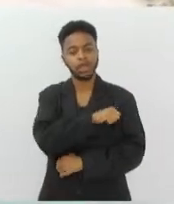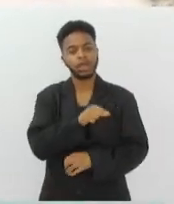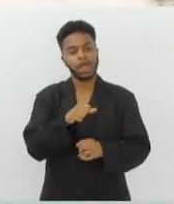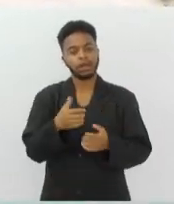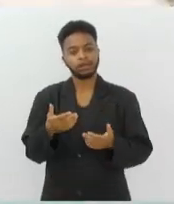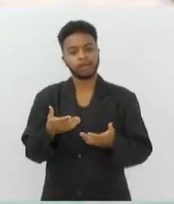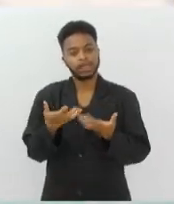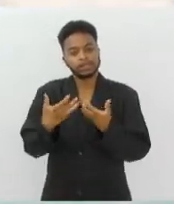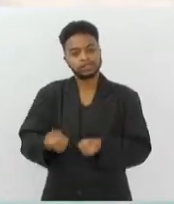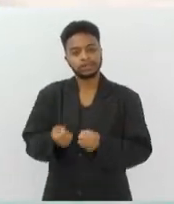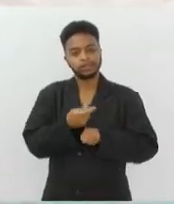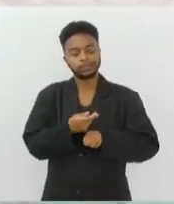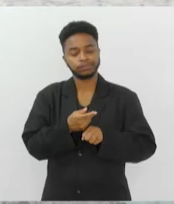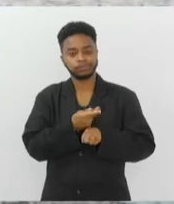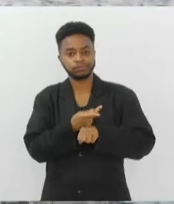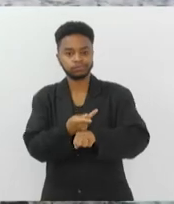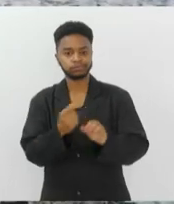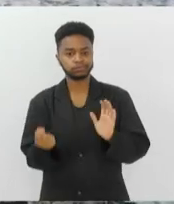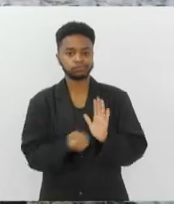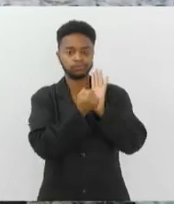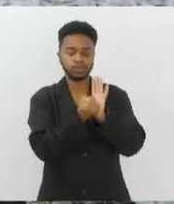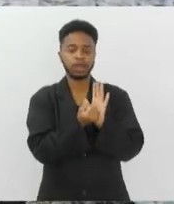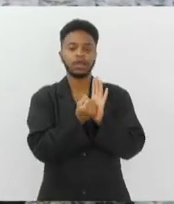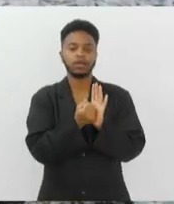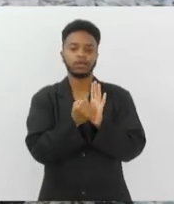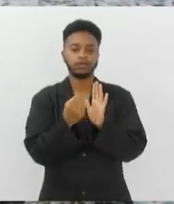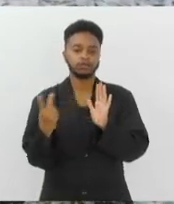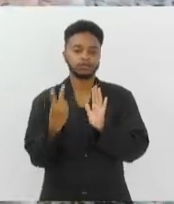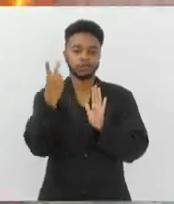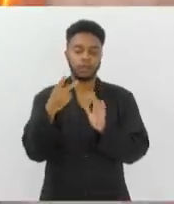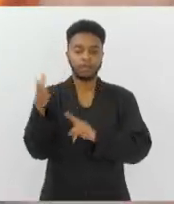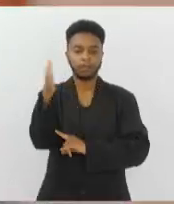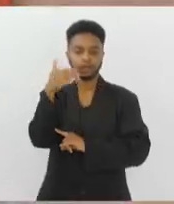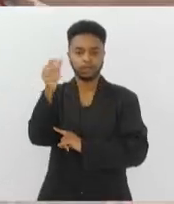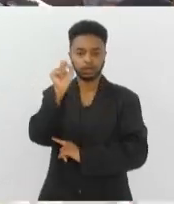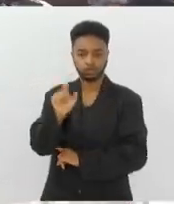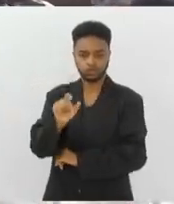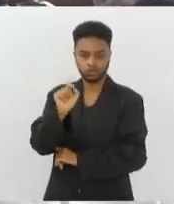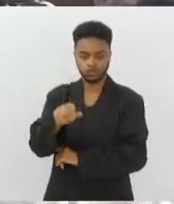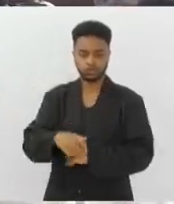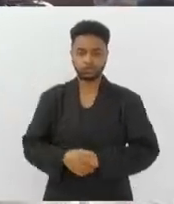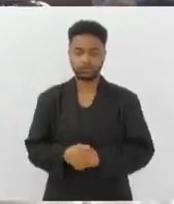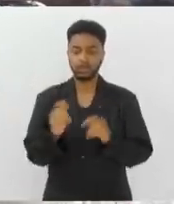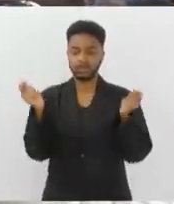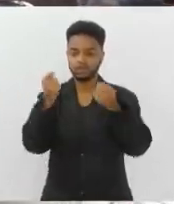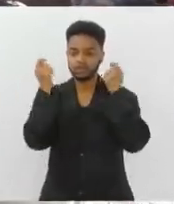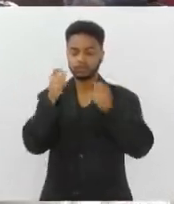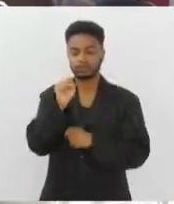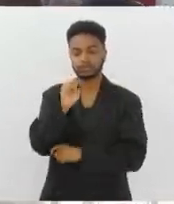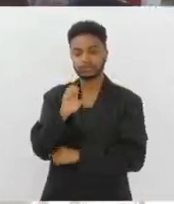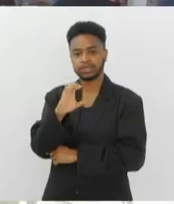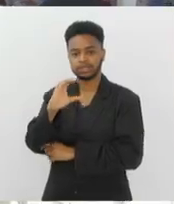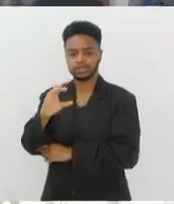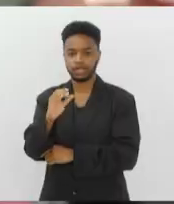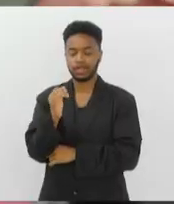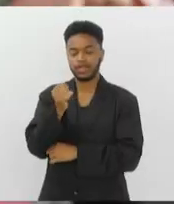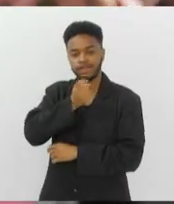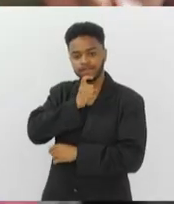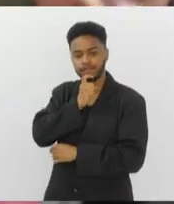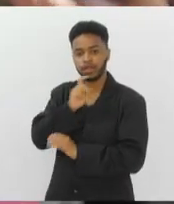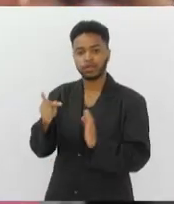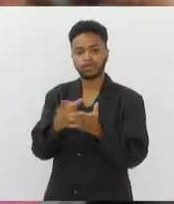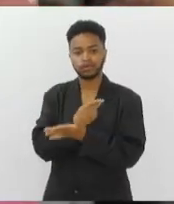receber selo internacional de reconhecimento, o Bandeira Azul. Festival Sesc de Inverno acontece em